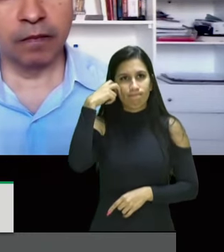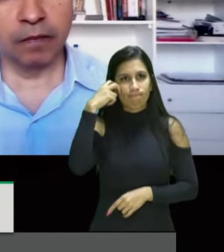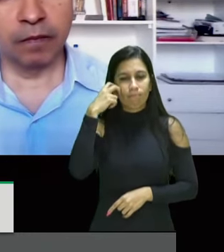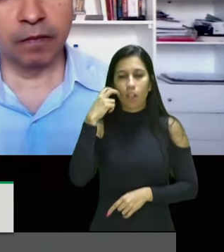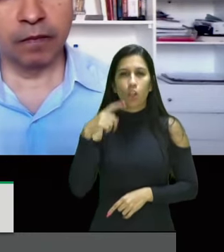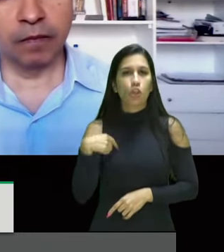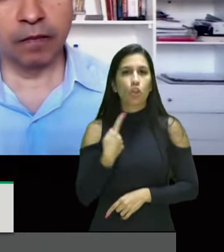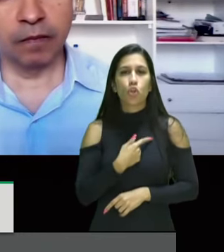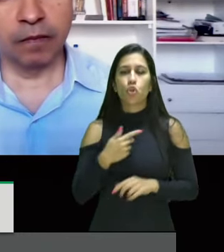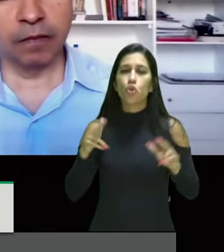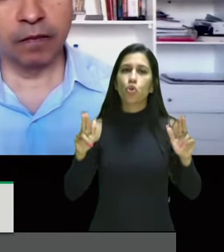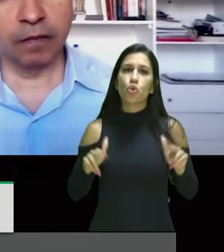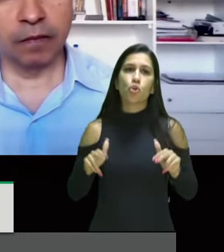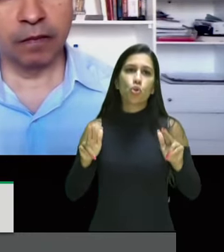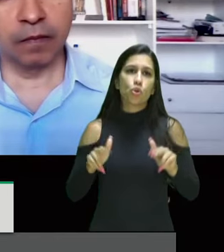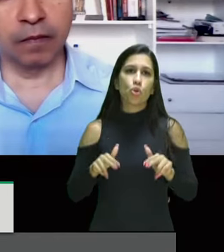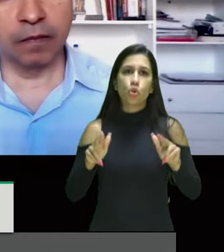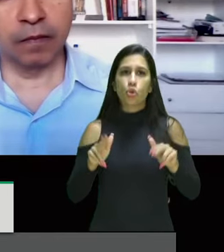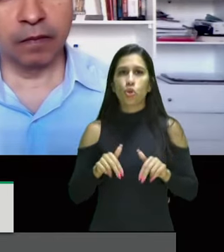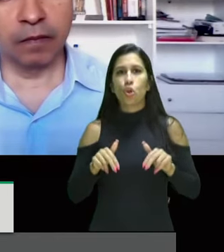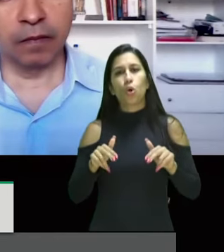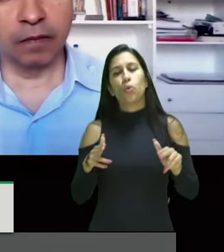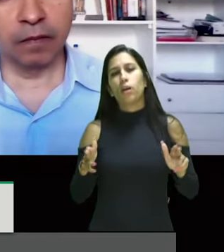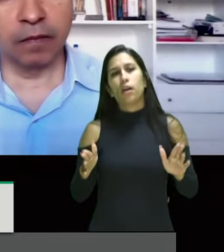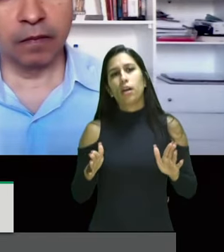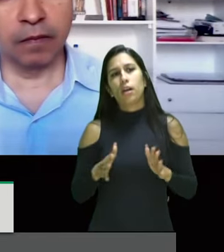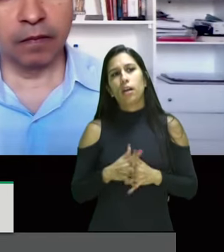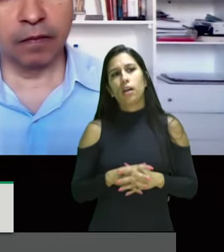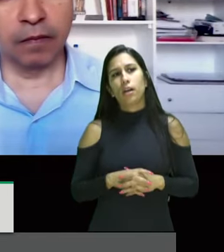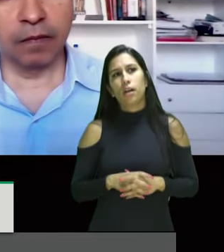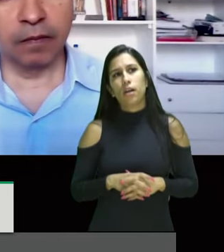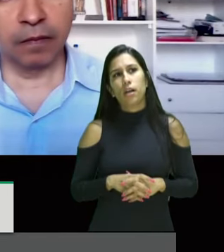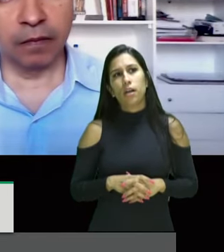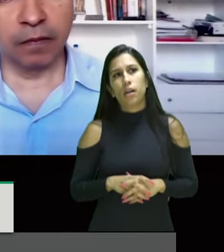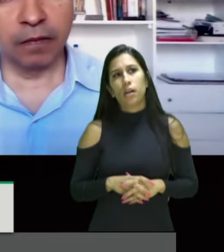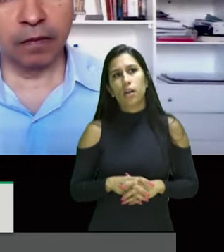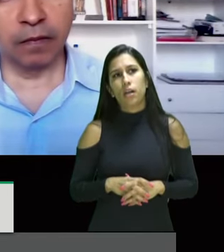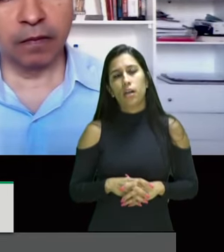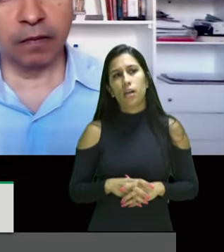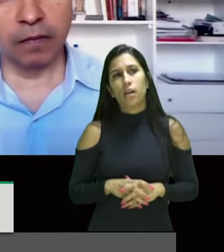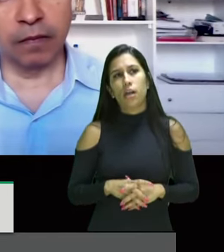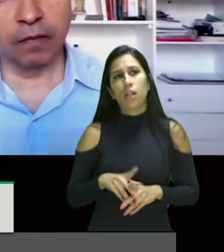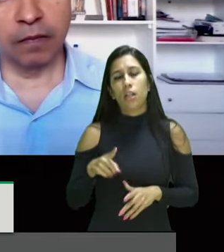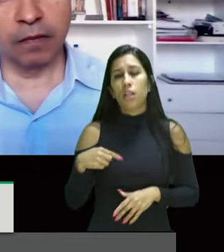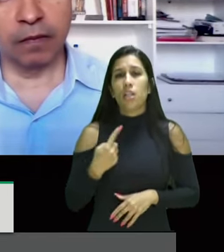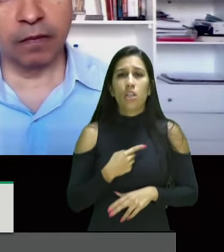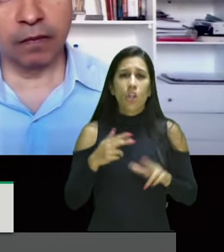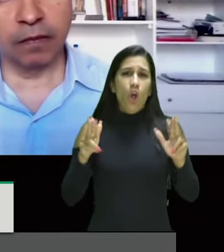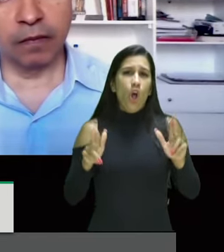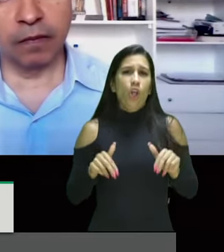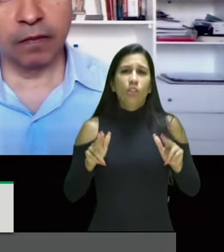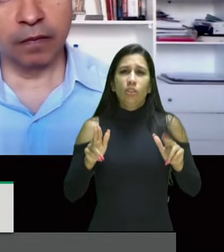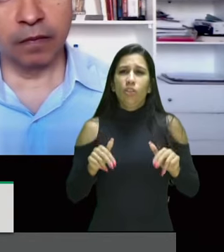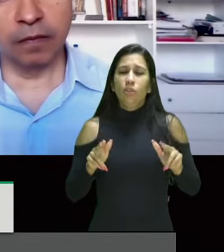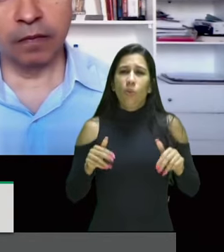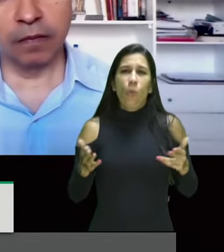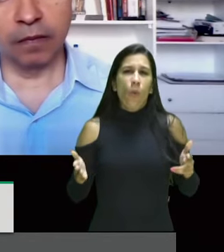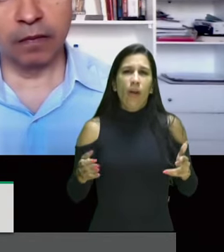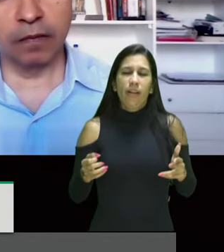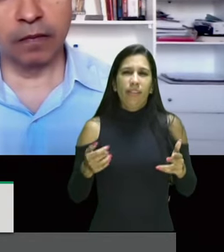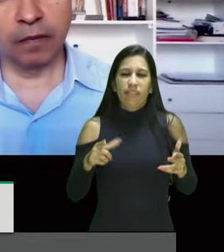uma maneira tão contundente aquilo que recentemente temos conceituado como necropolítica nesse país